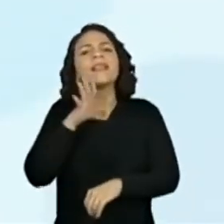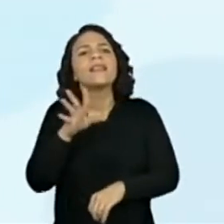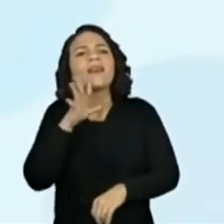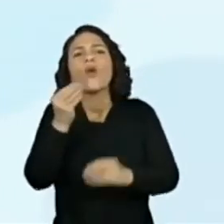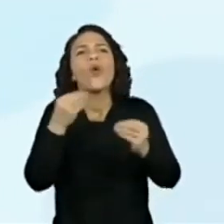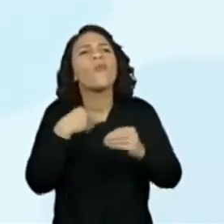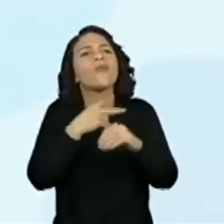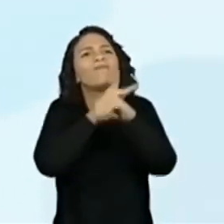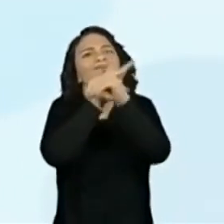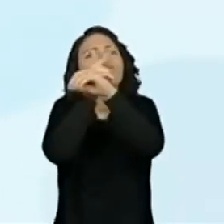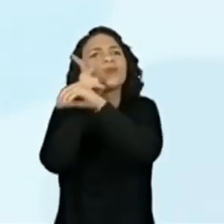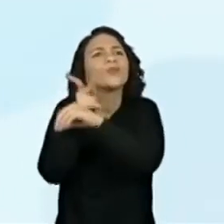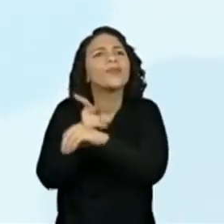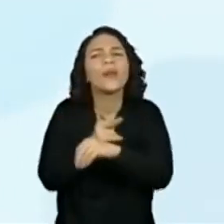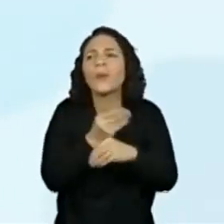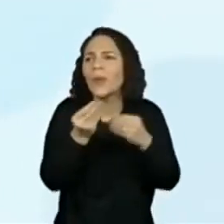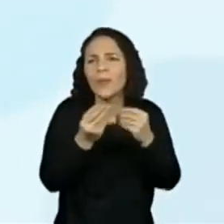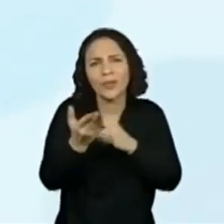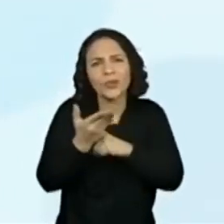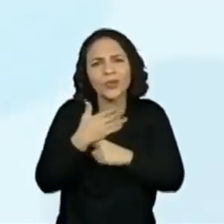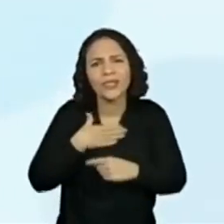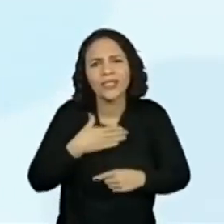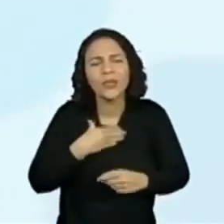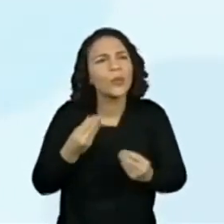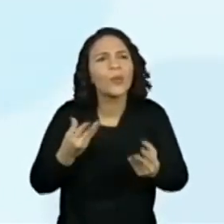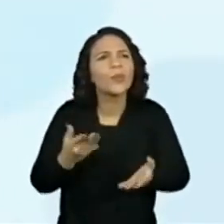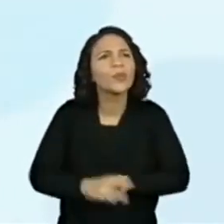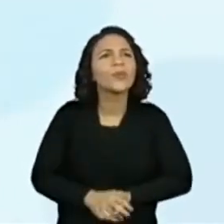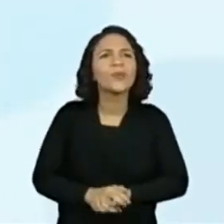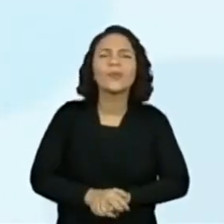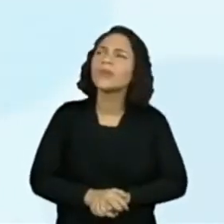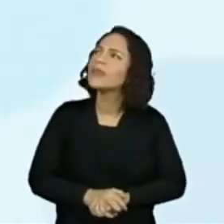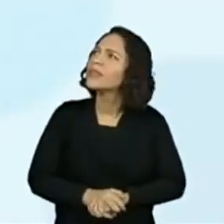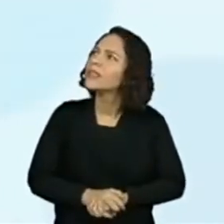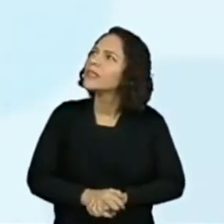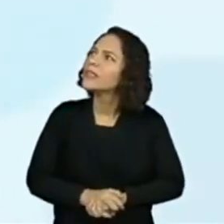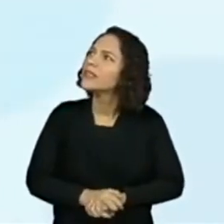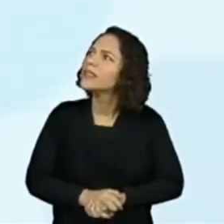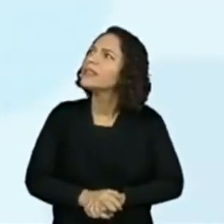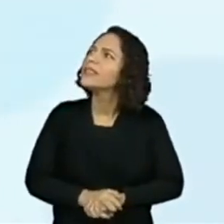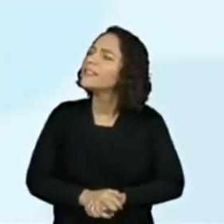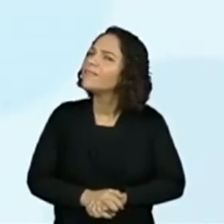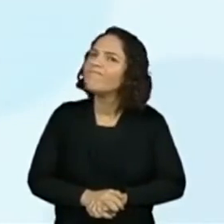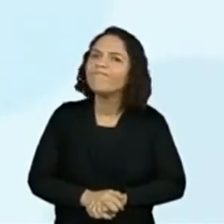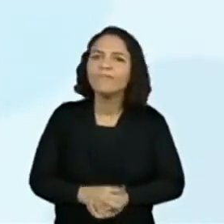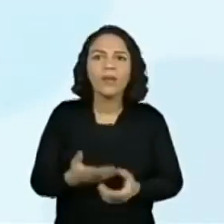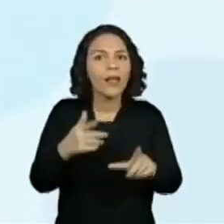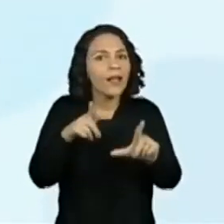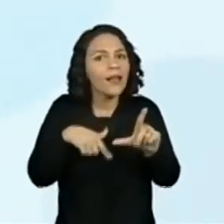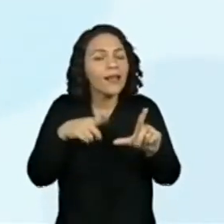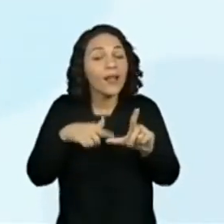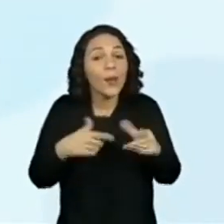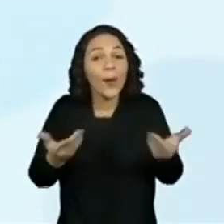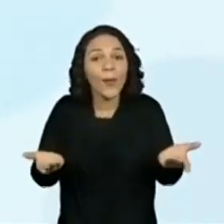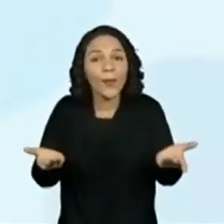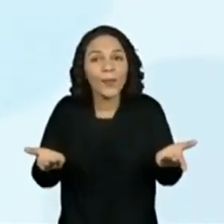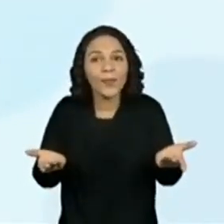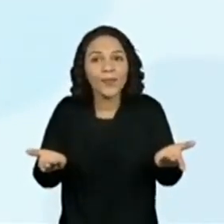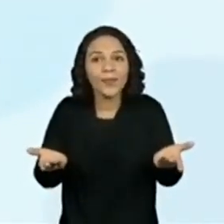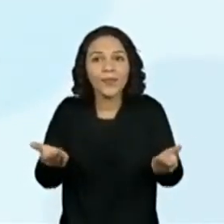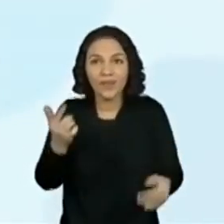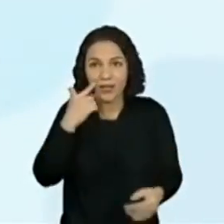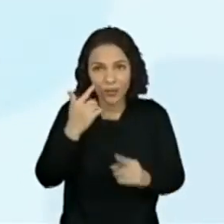para a gente localizar aí na lista. Branca de Neve. Branca de Neve. Será que termina com que letra, professora? Branca de